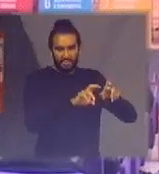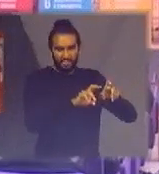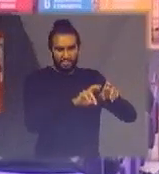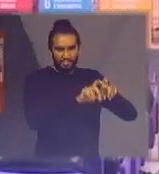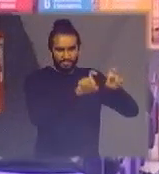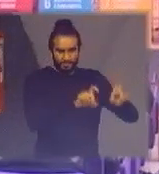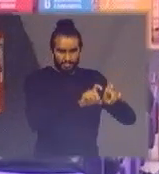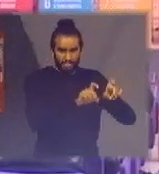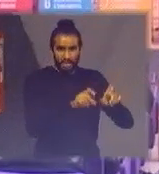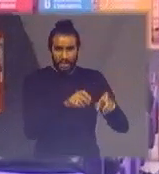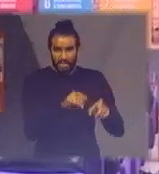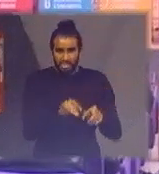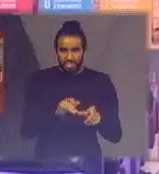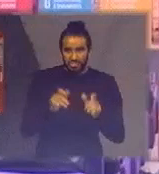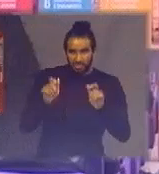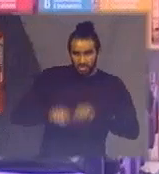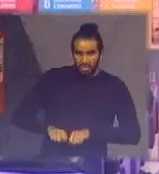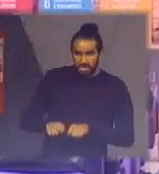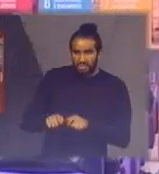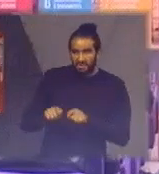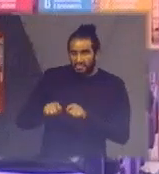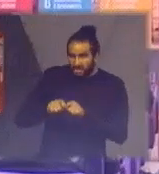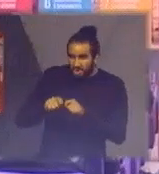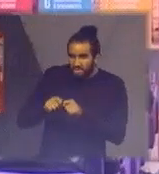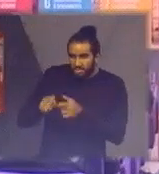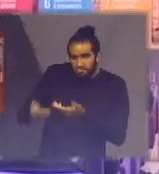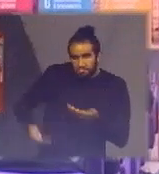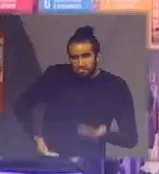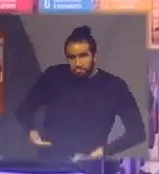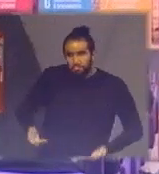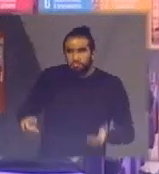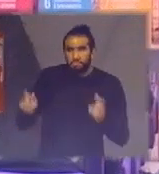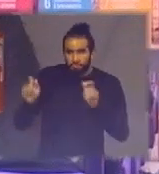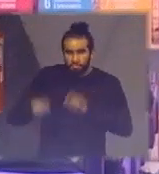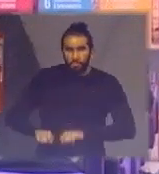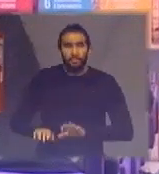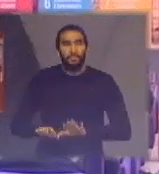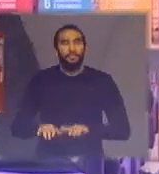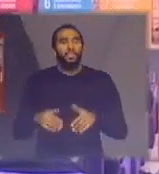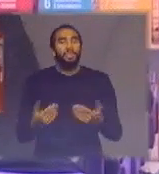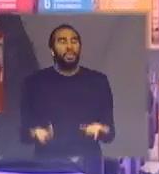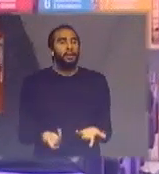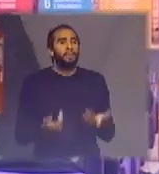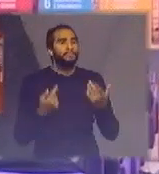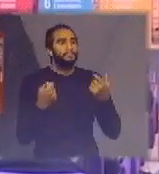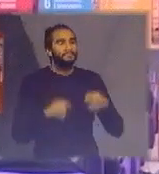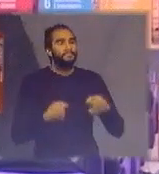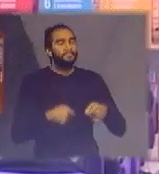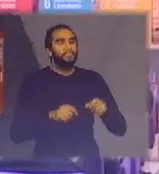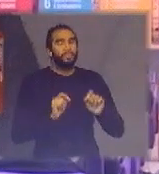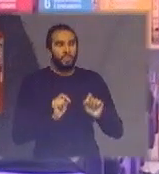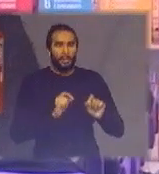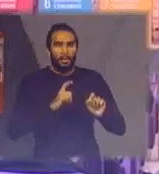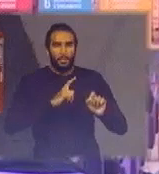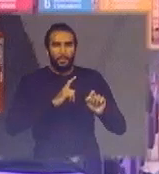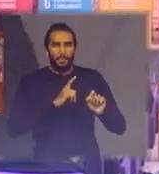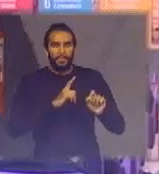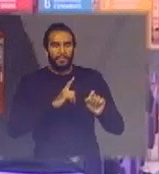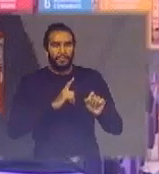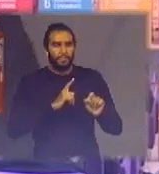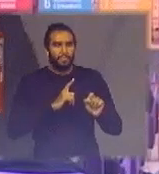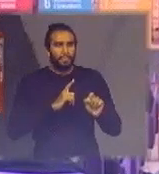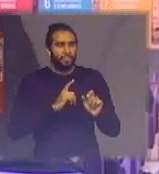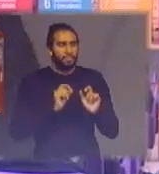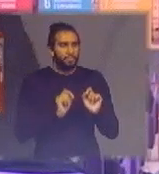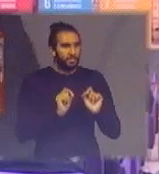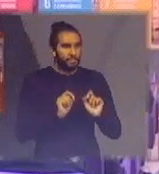empresa possa prestar esse tipo de serviço então precisaria existe algo não